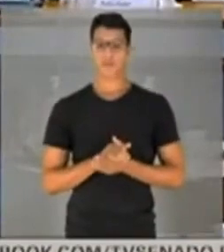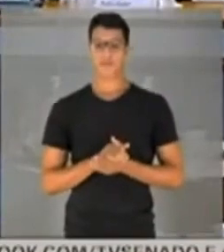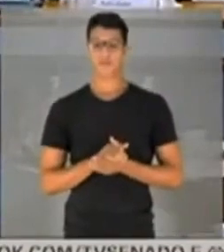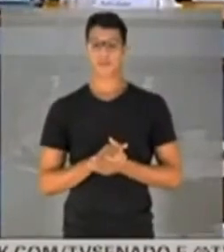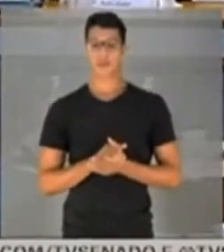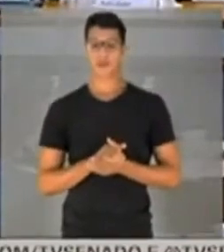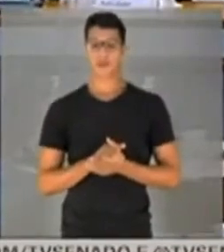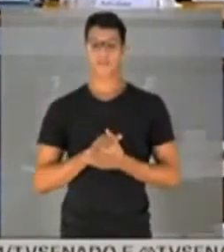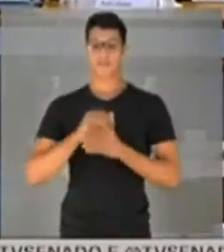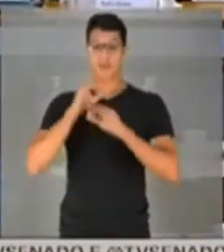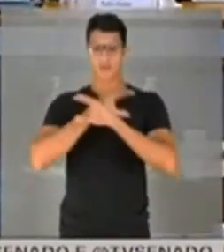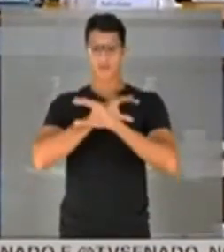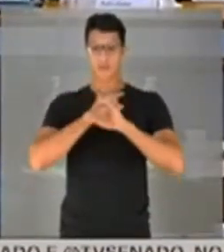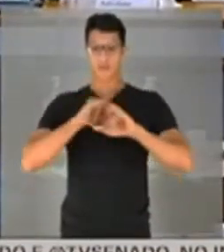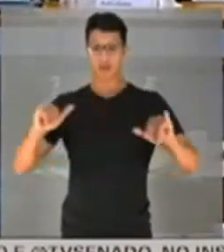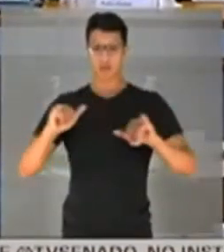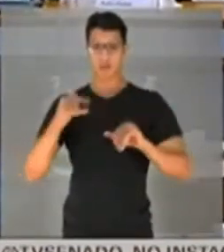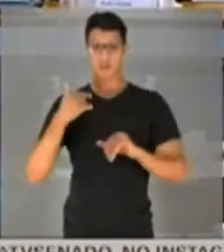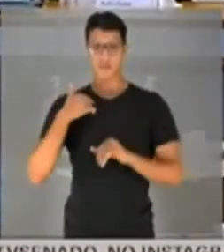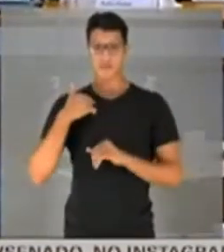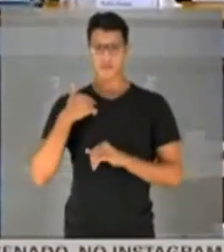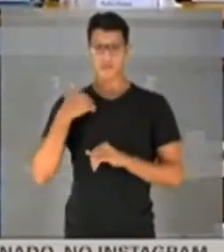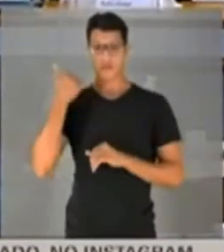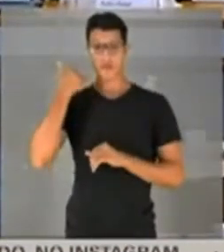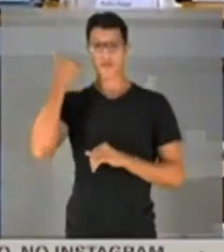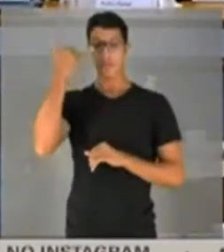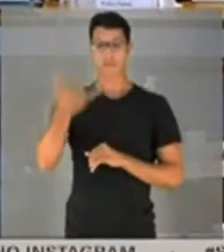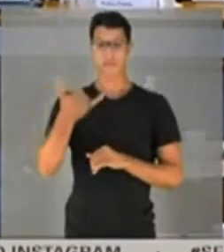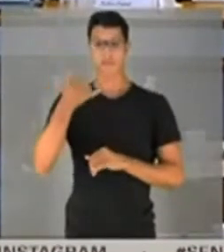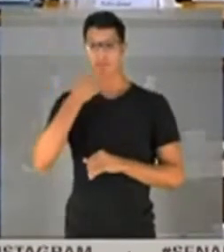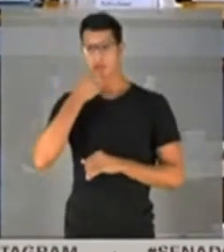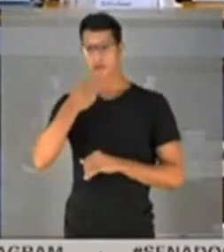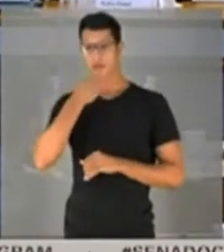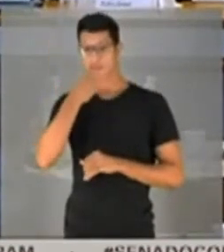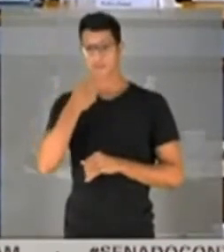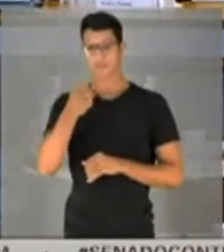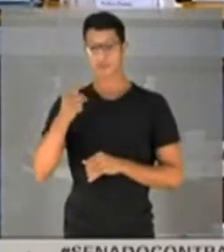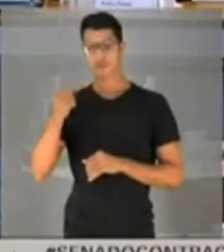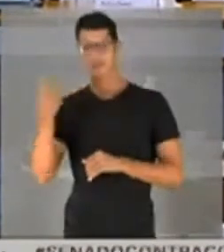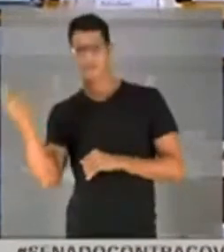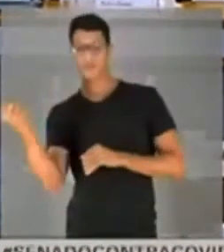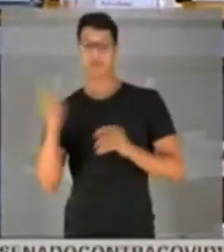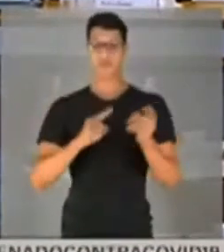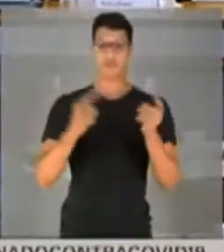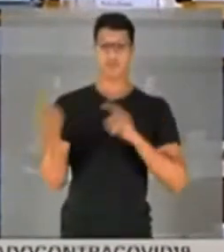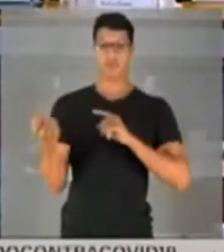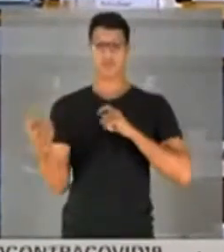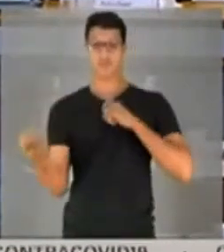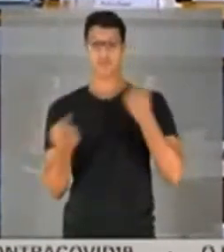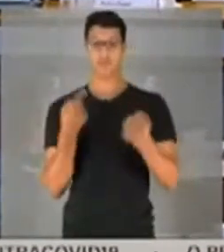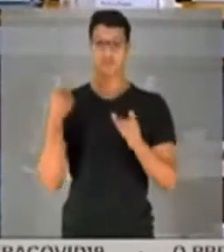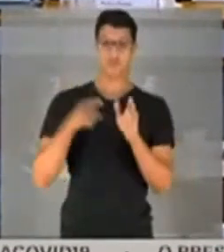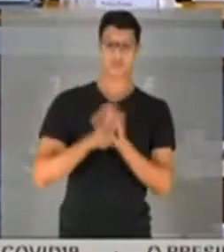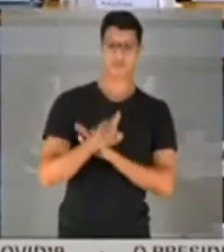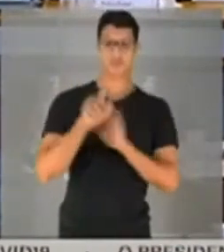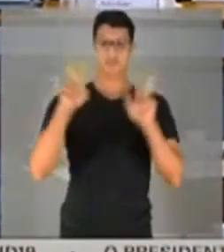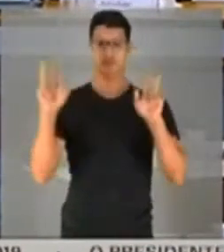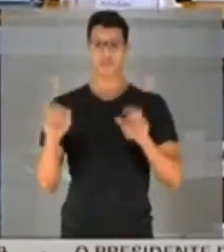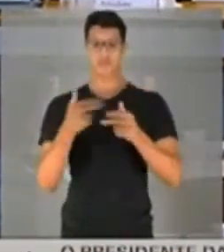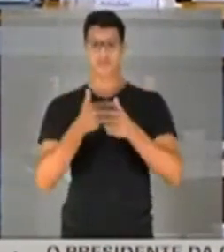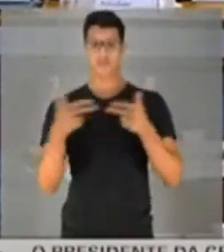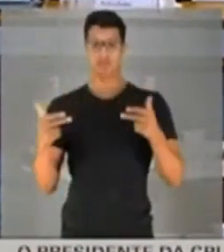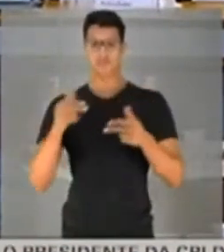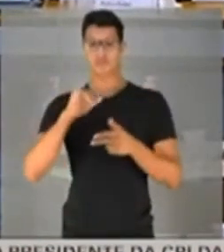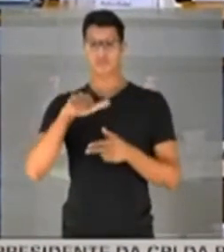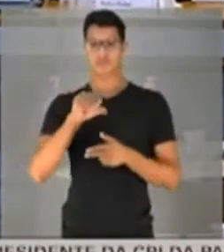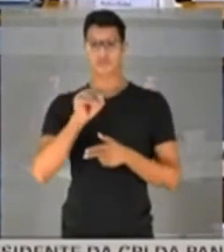Só para fazer um comunicado, eu acabei de ligar para um jornalista que, de vez em quando, sempre pergunta sobre as questões